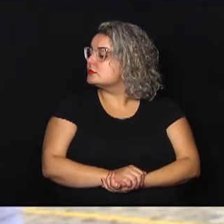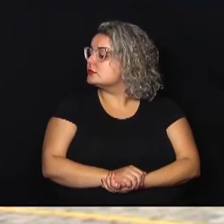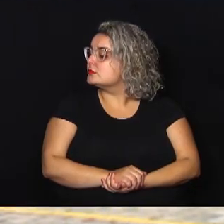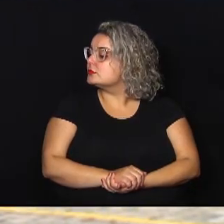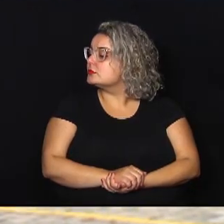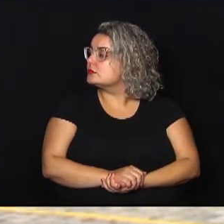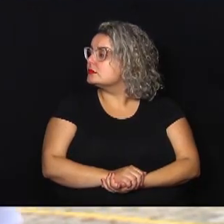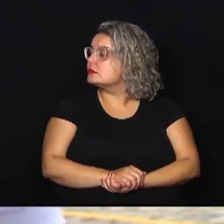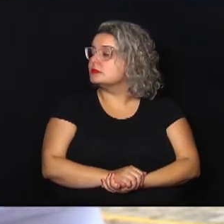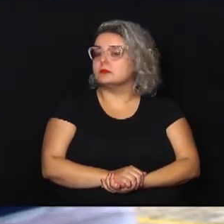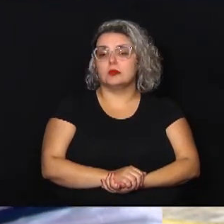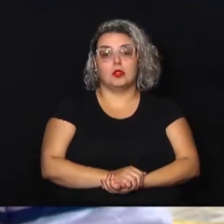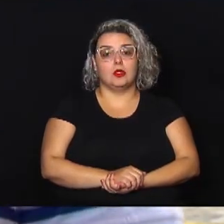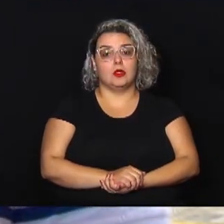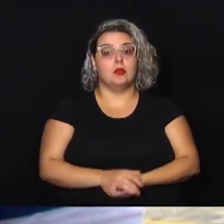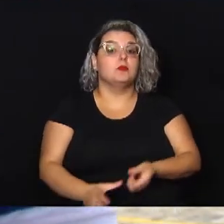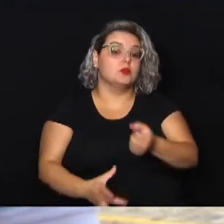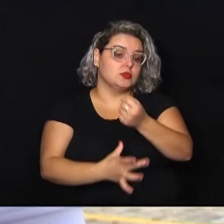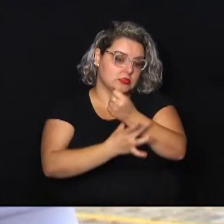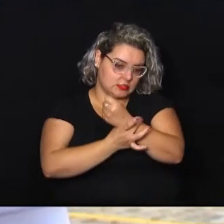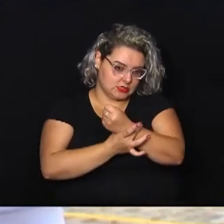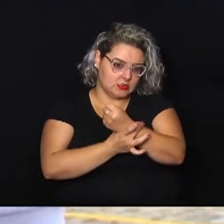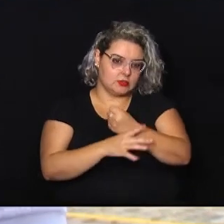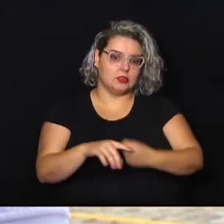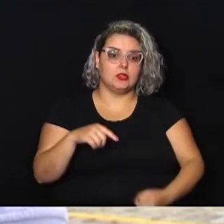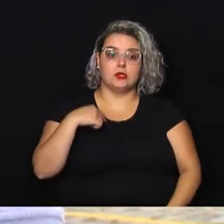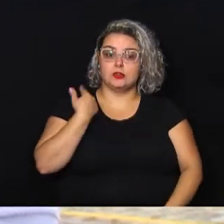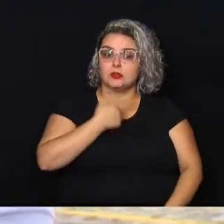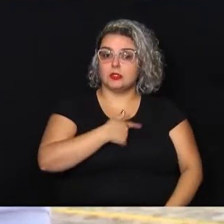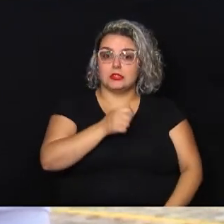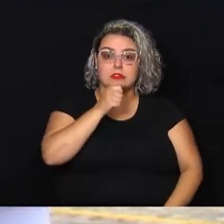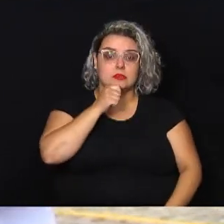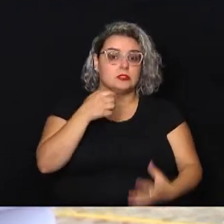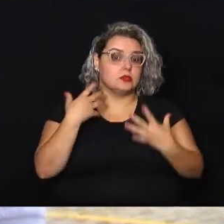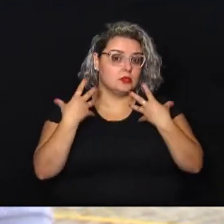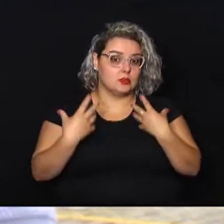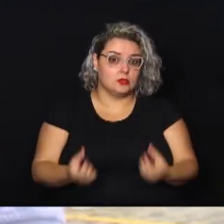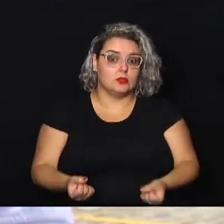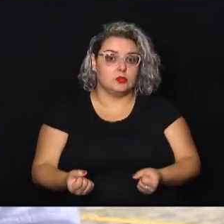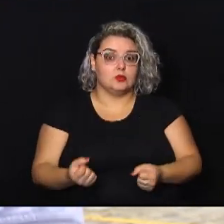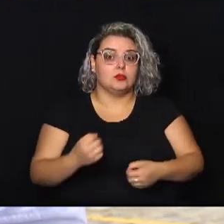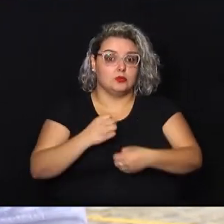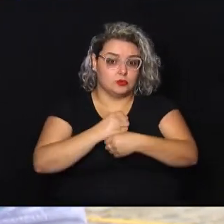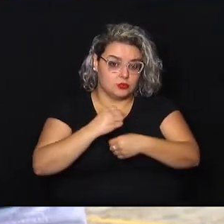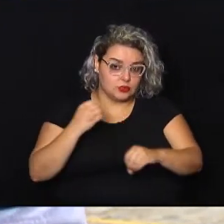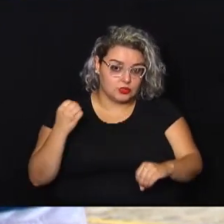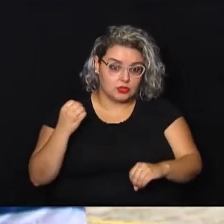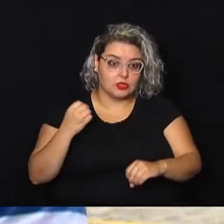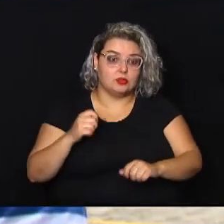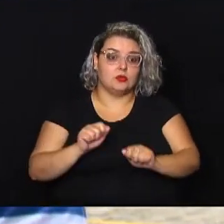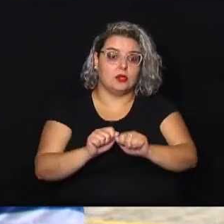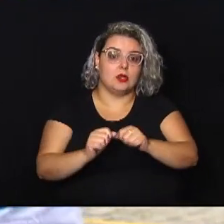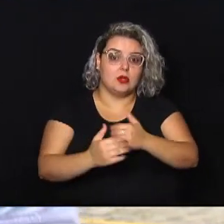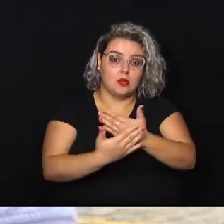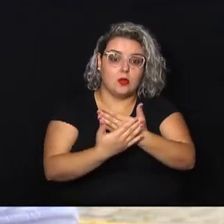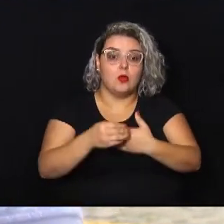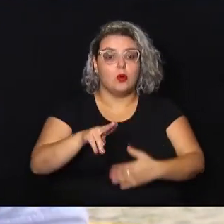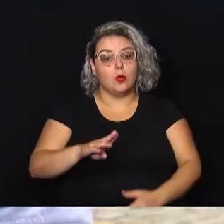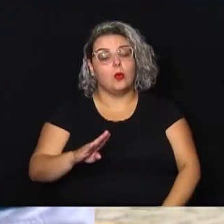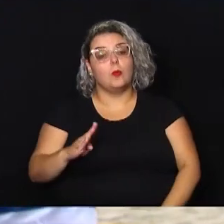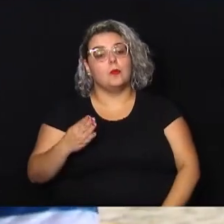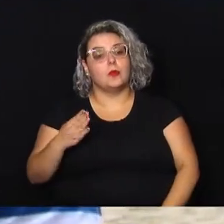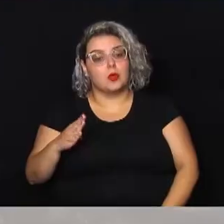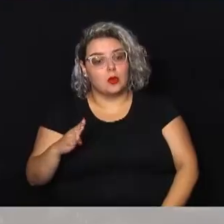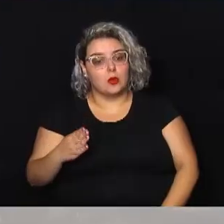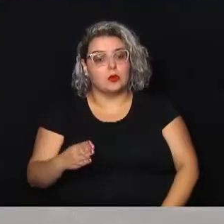Por precaução, enquanto a gente não recebe a visita do engenheiro agrônomo ou biólogo da Prefeitura para fazer uma análise mais minuciosa